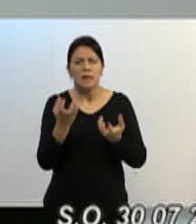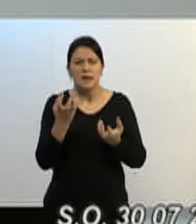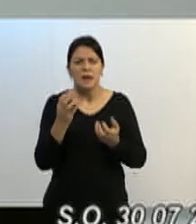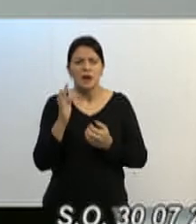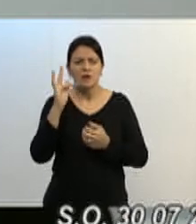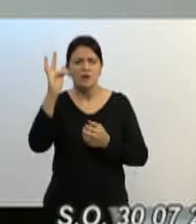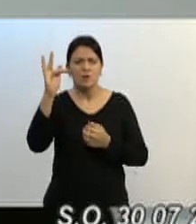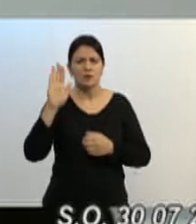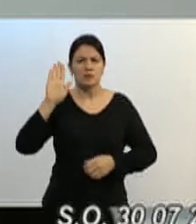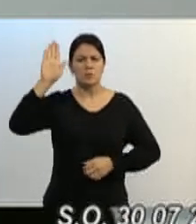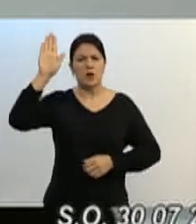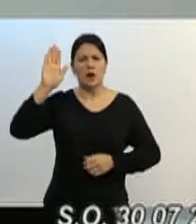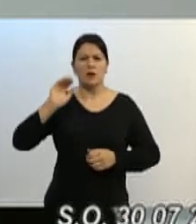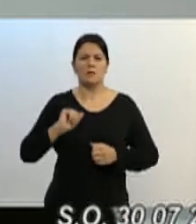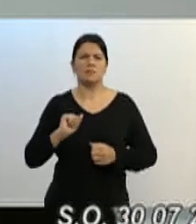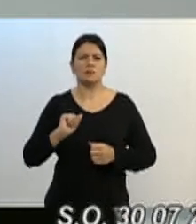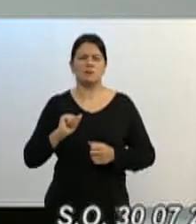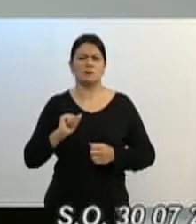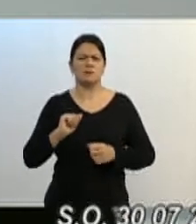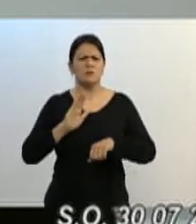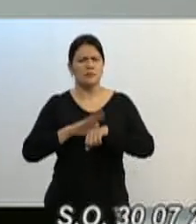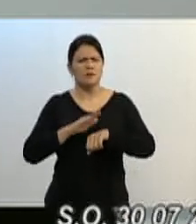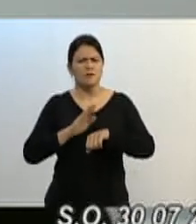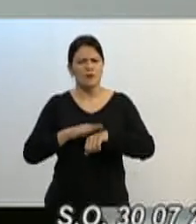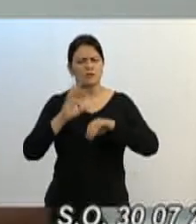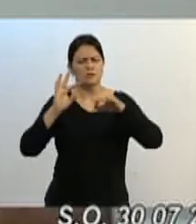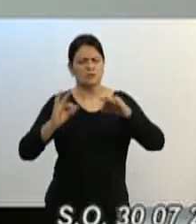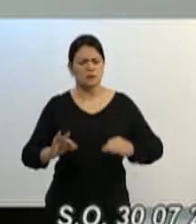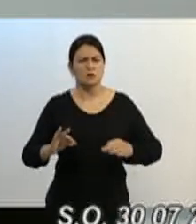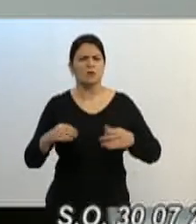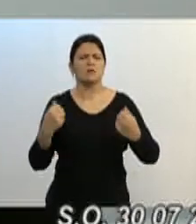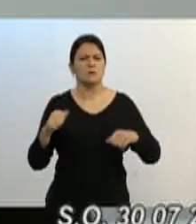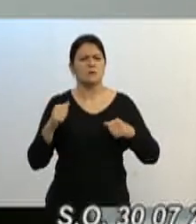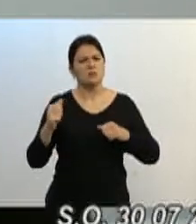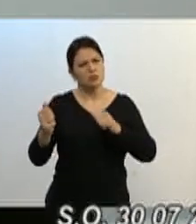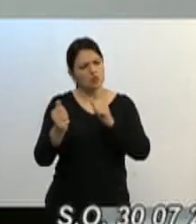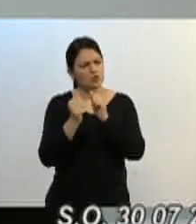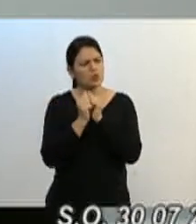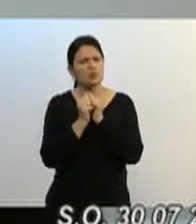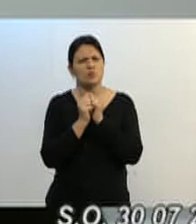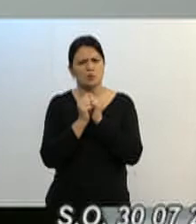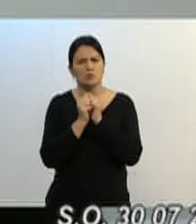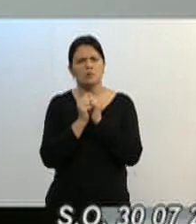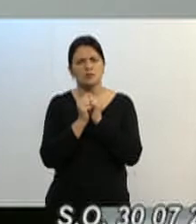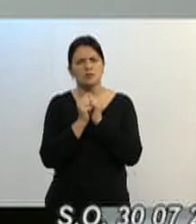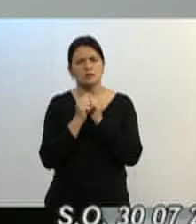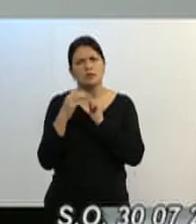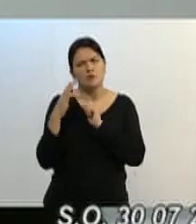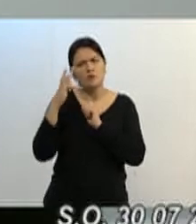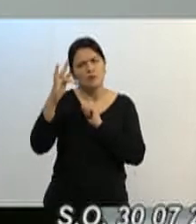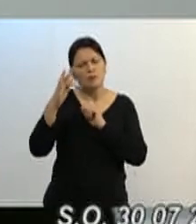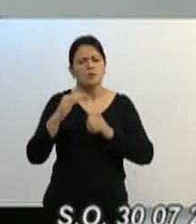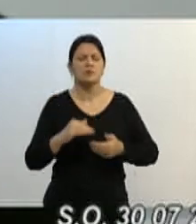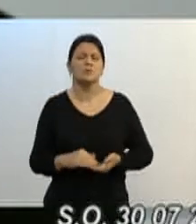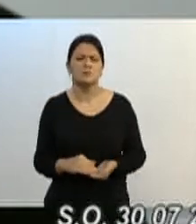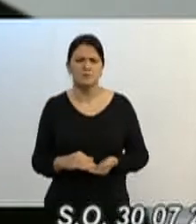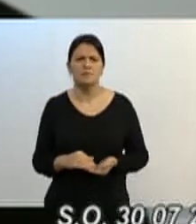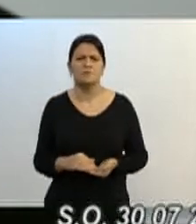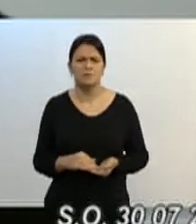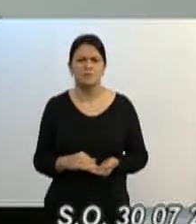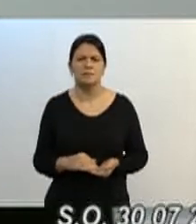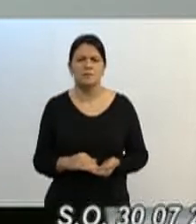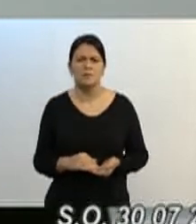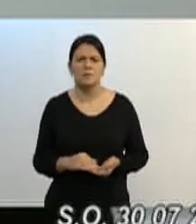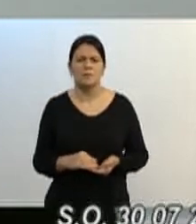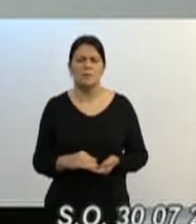faz o partido que seja, precisamos de vocês para estar juntos, unidos, cada nominata, para lá na frente, junto com o partido, brigar pela sua